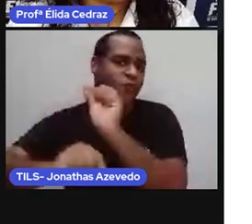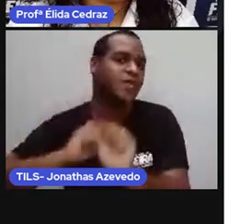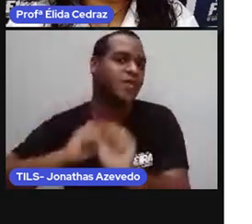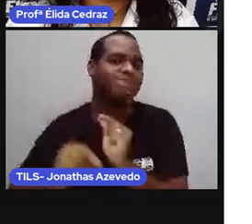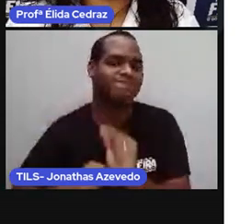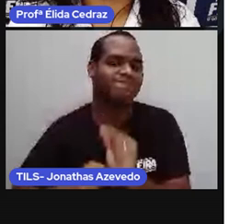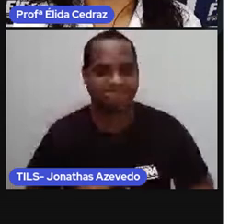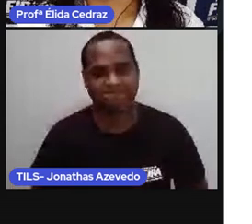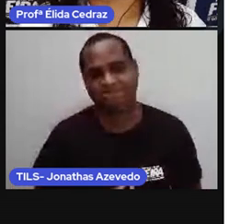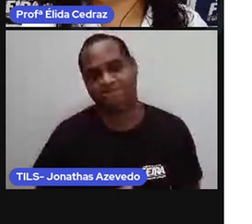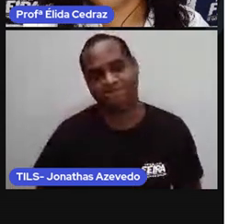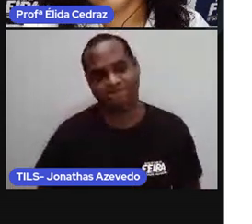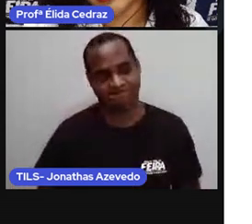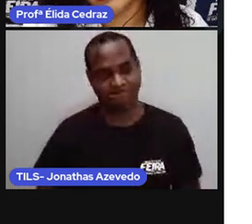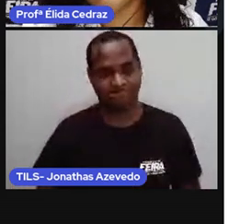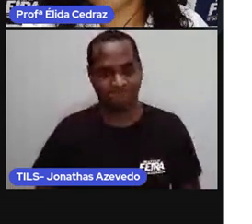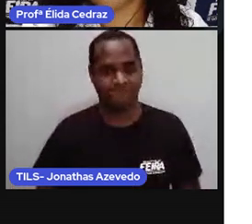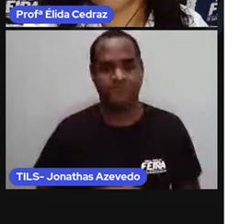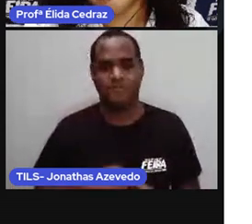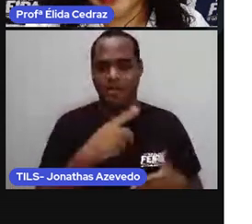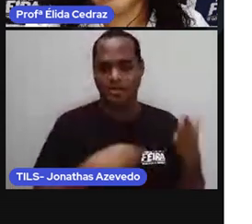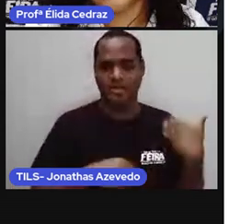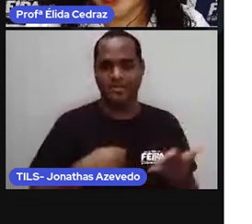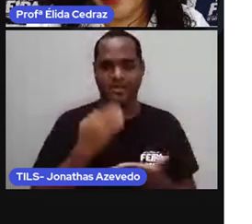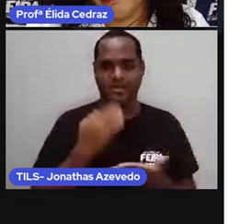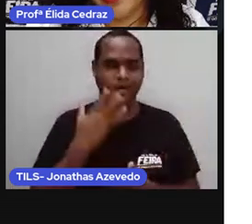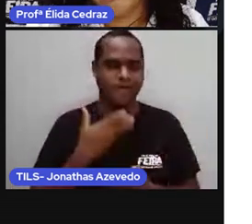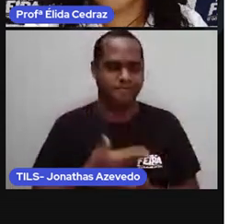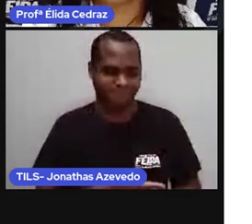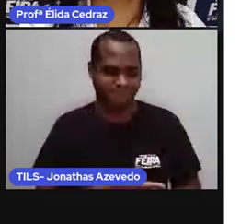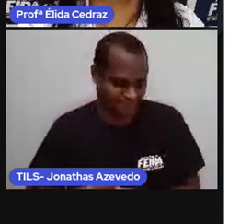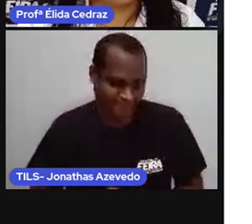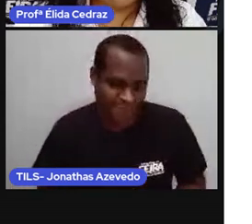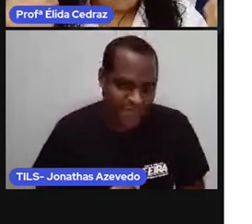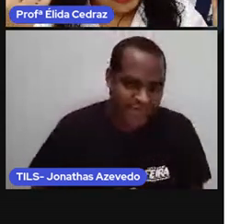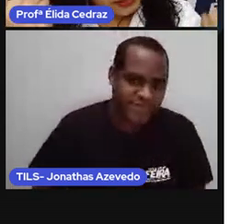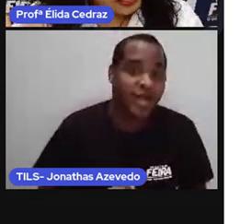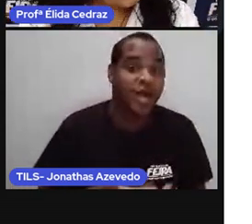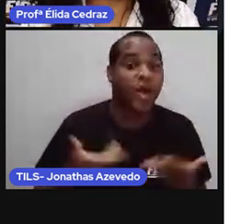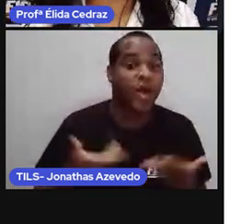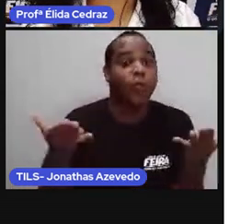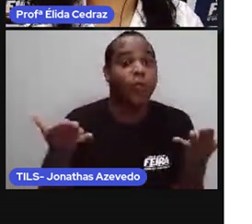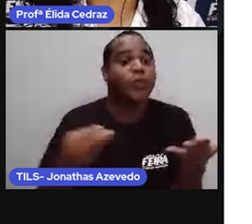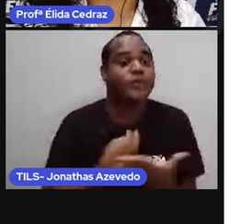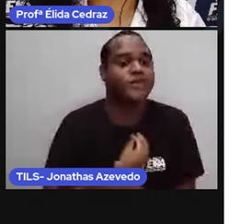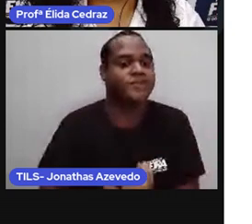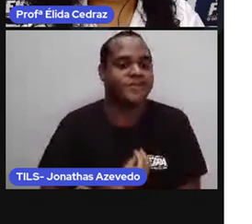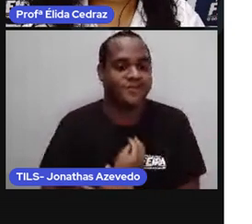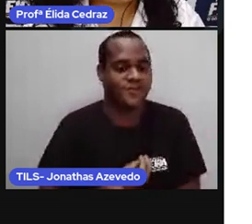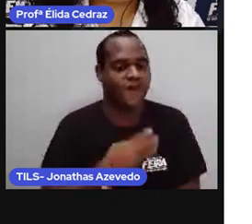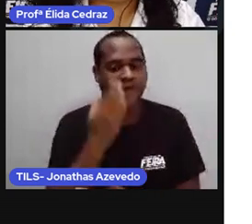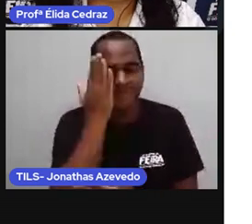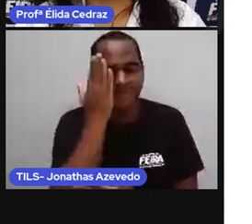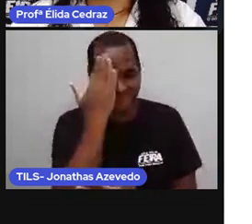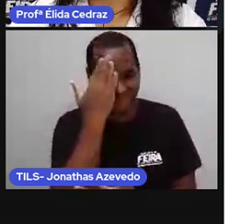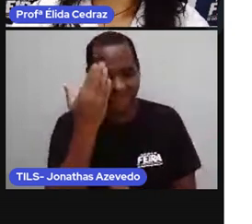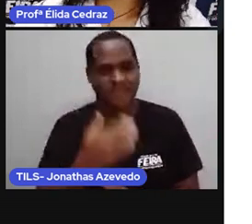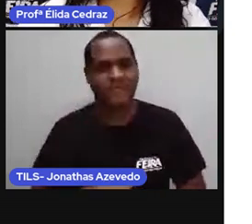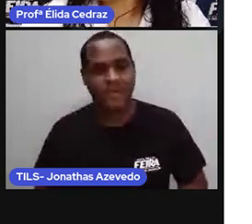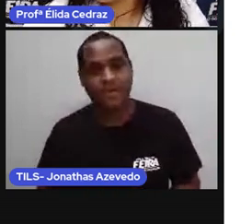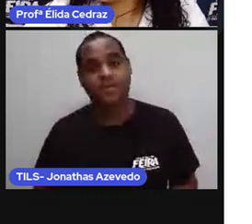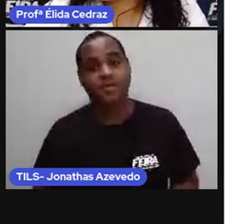futuro. Quando você era bebê você sabe como você é hoje você sabe.